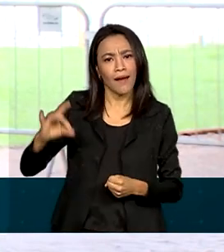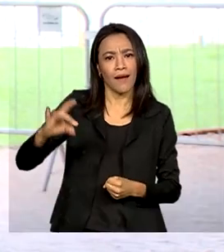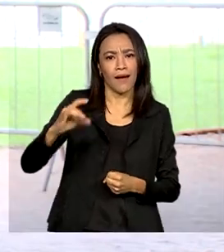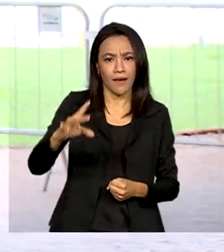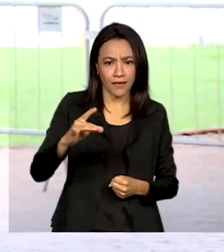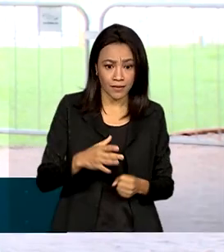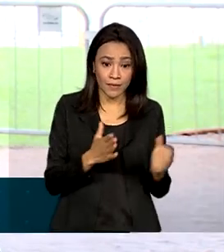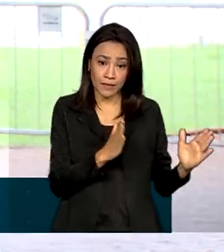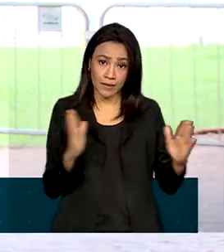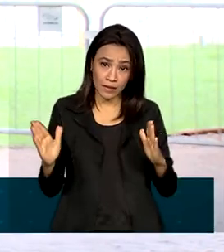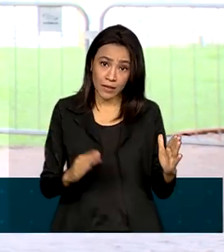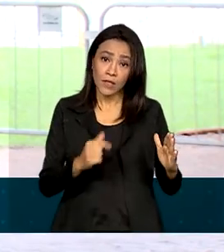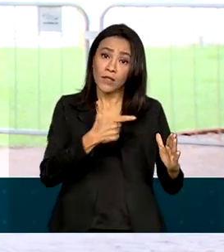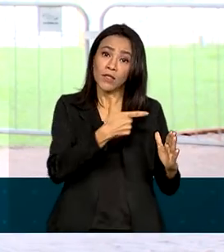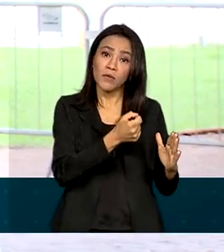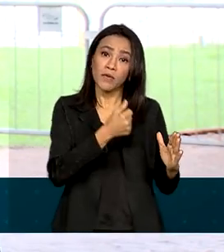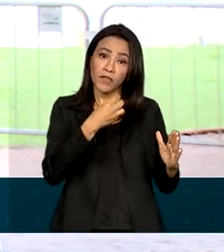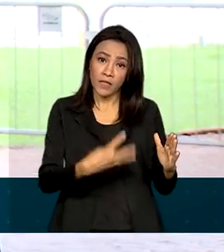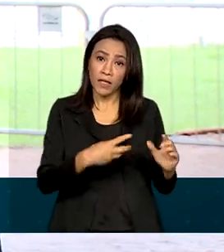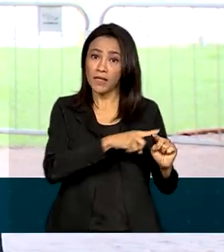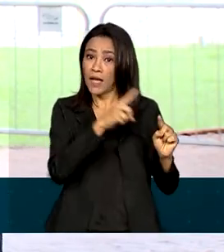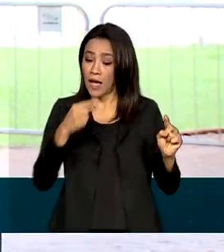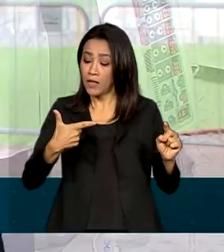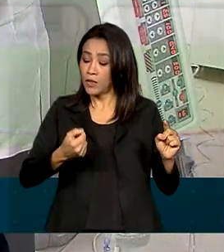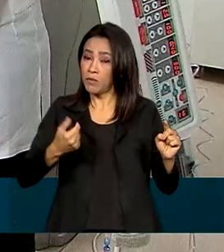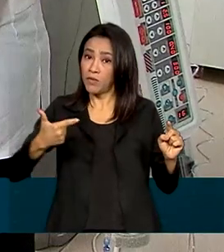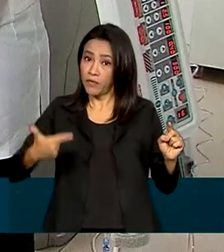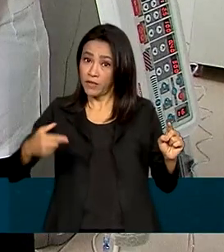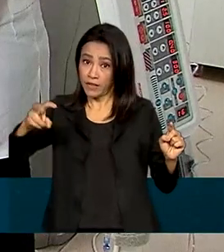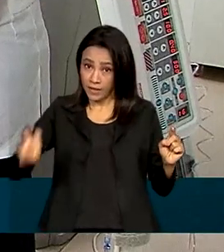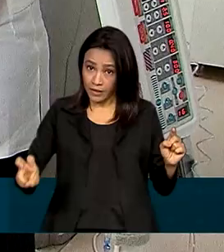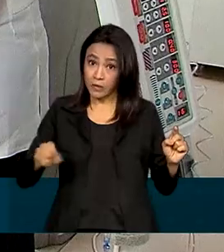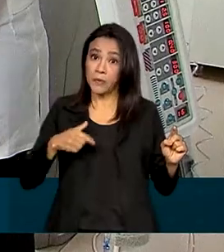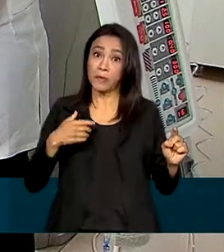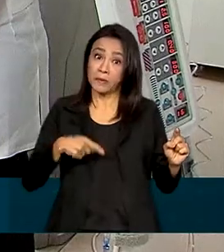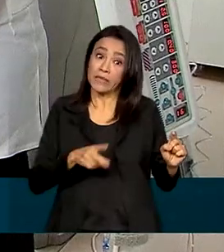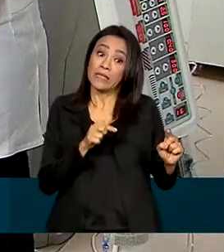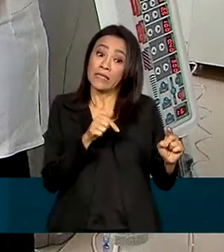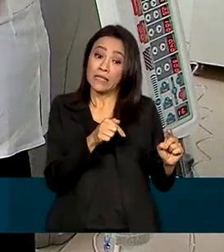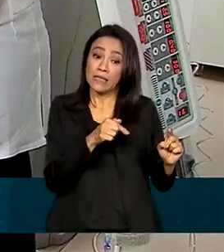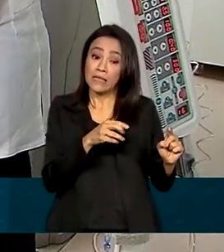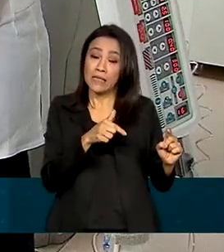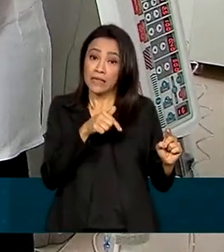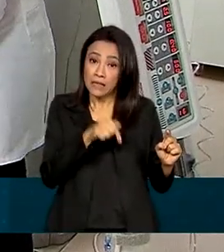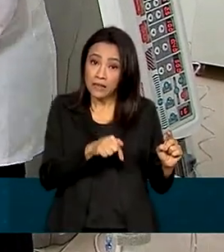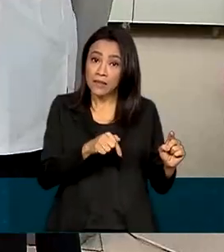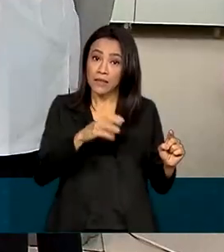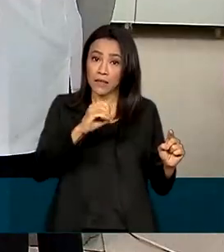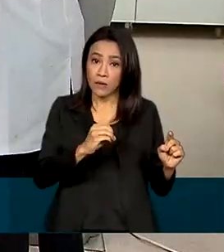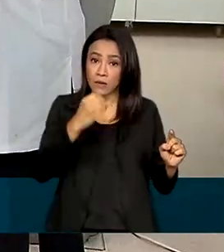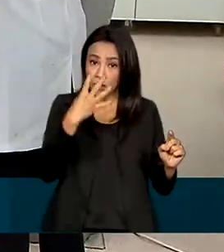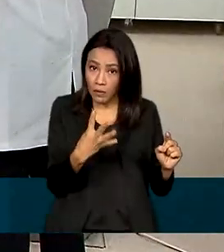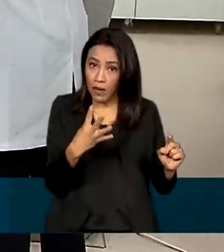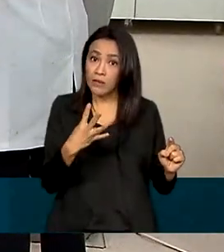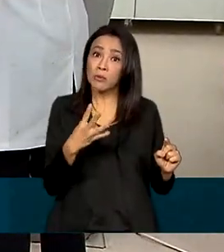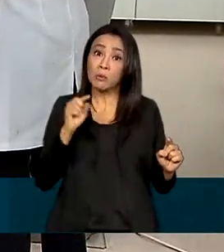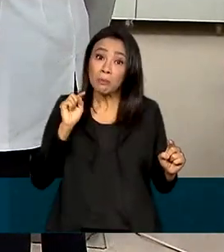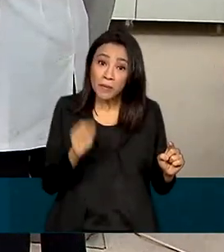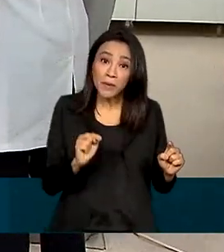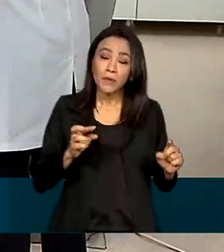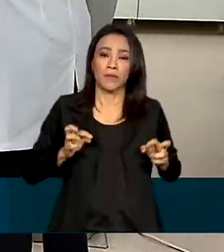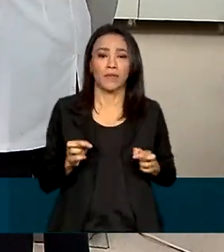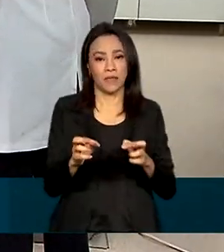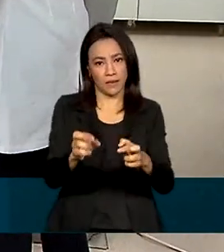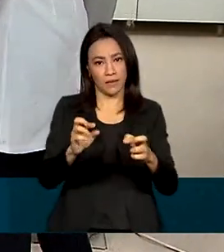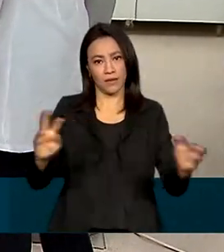-2025, são esperados 704 mil novos casos de câncer no Brasil. Esse dado foi divulgado pelo